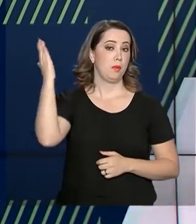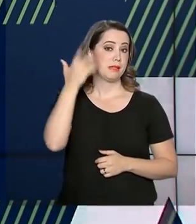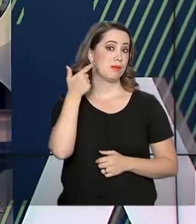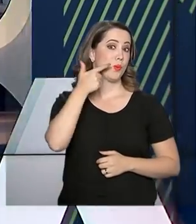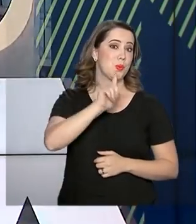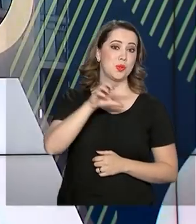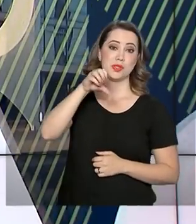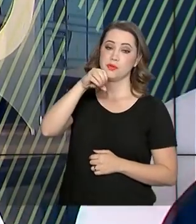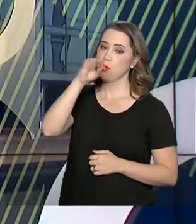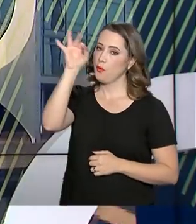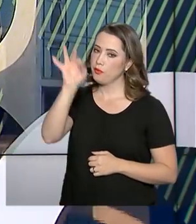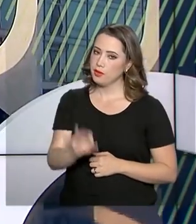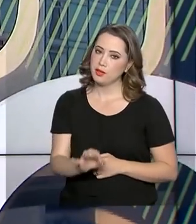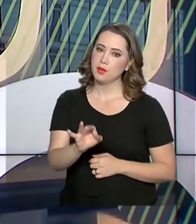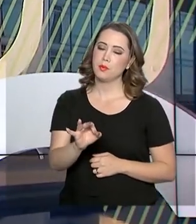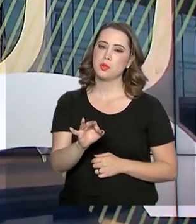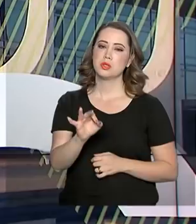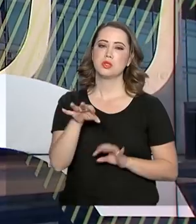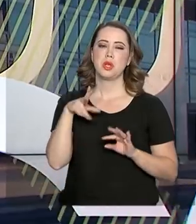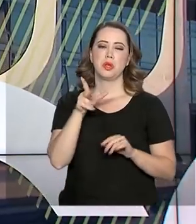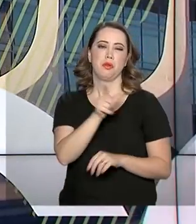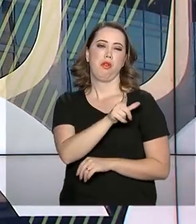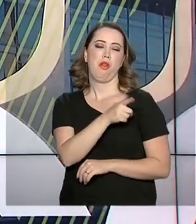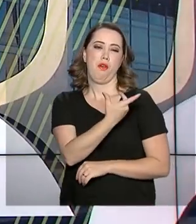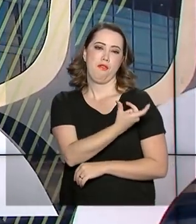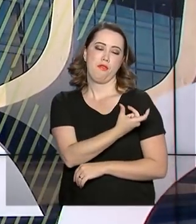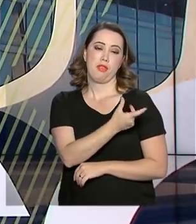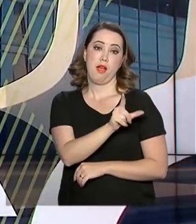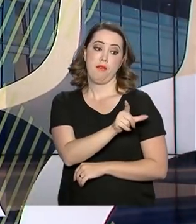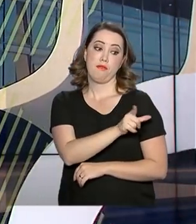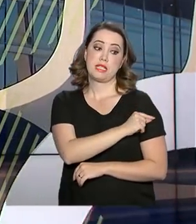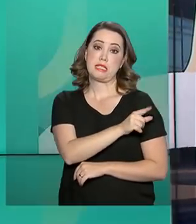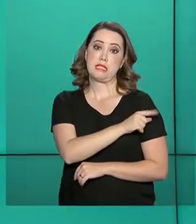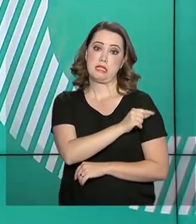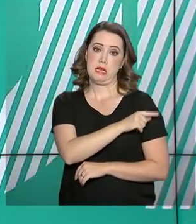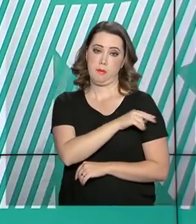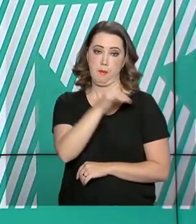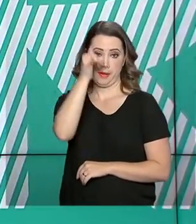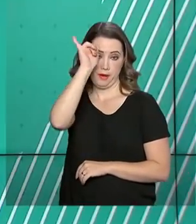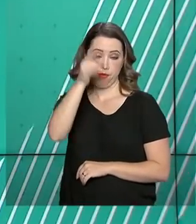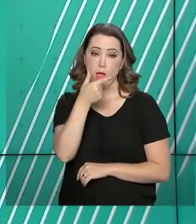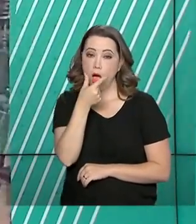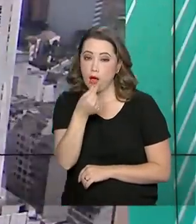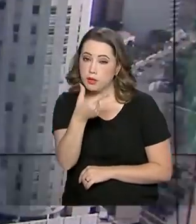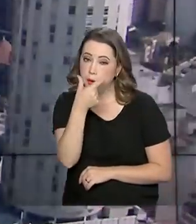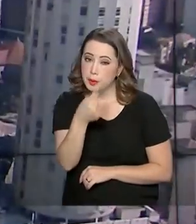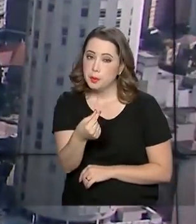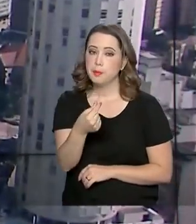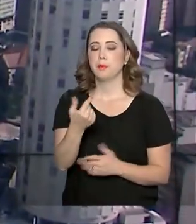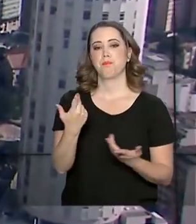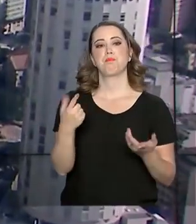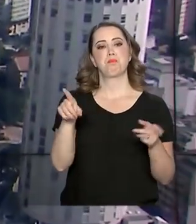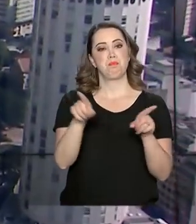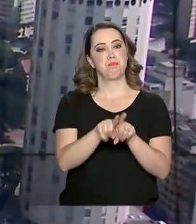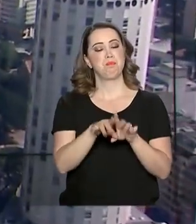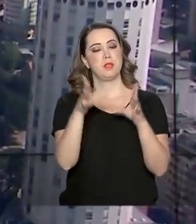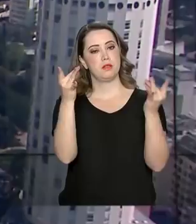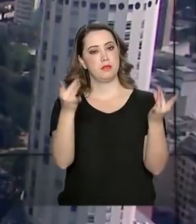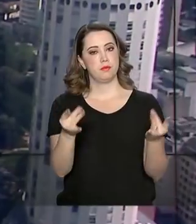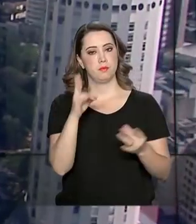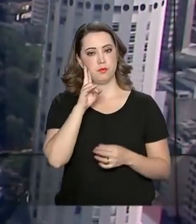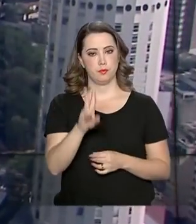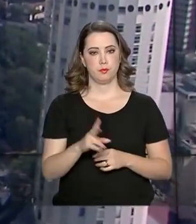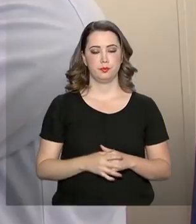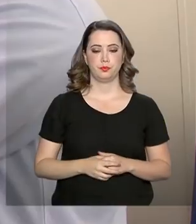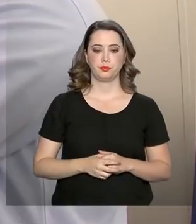atingiu 90% de cobertura na campanha nacional de vacinação contra a gripe e influência. As informações com Alessandra Lago.